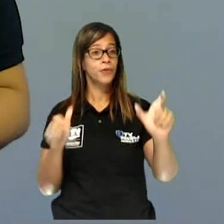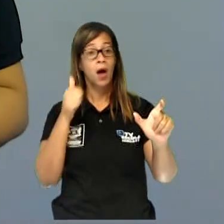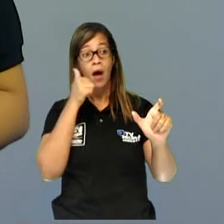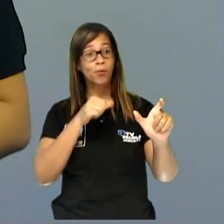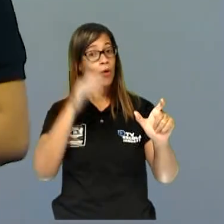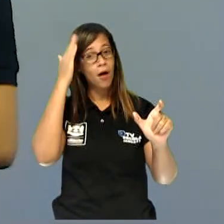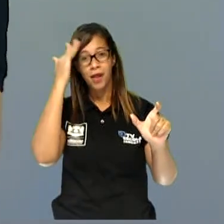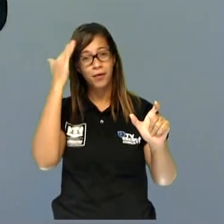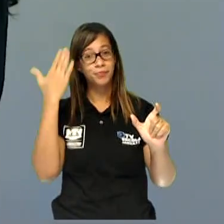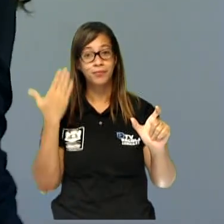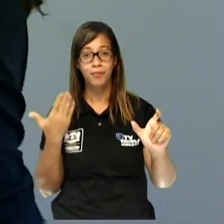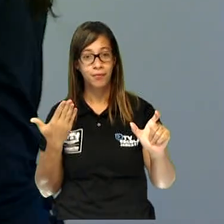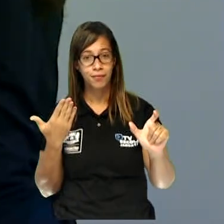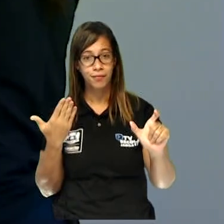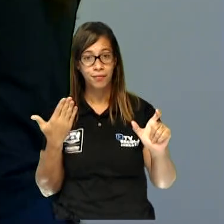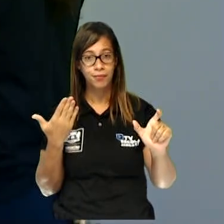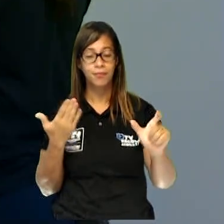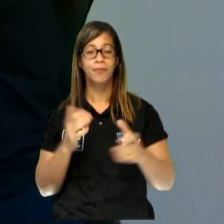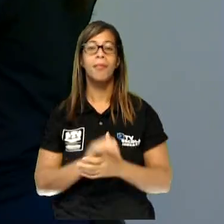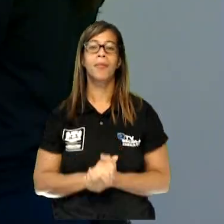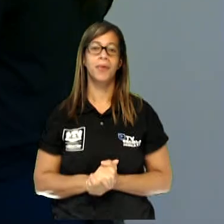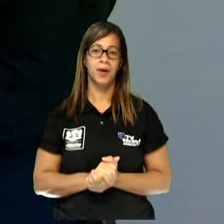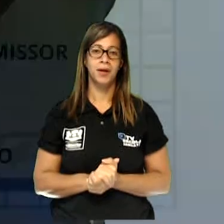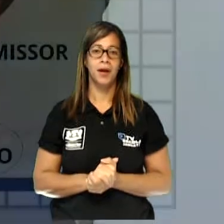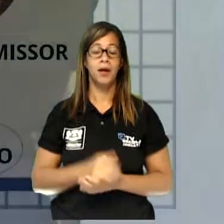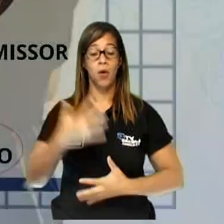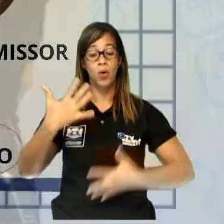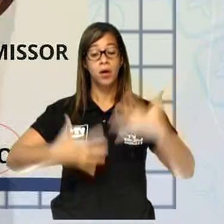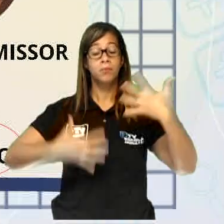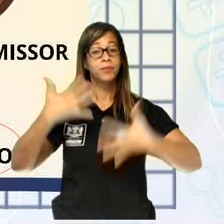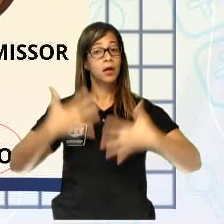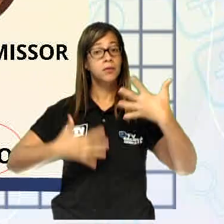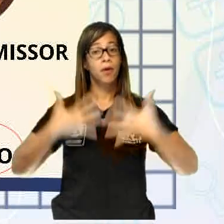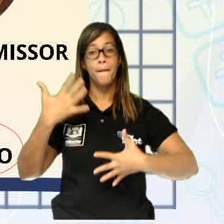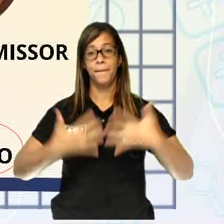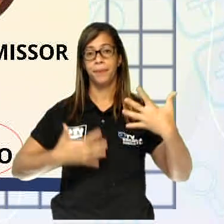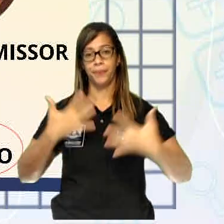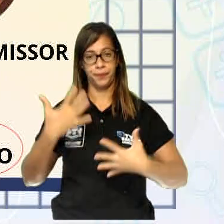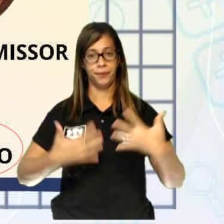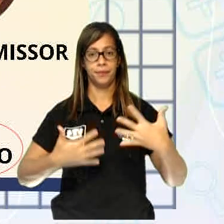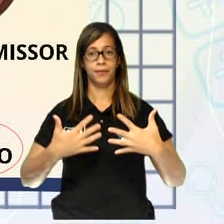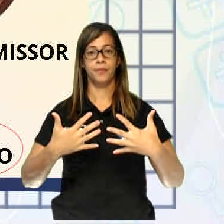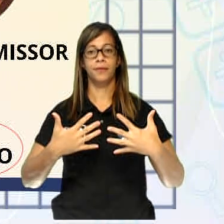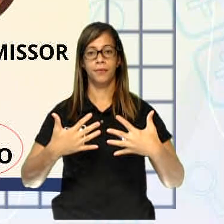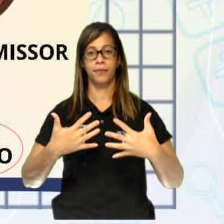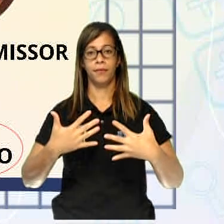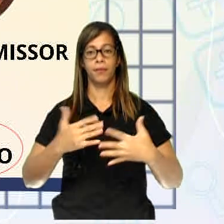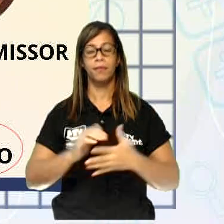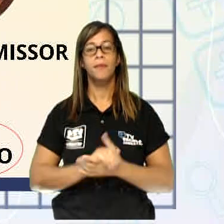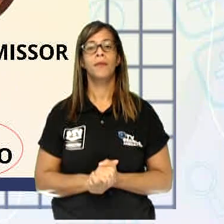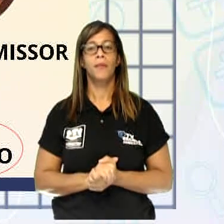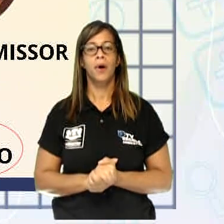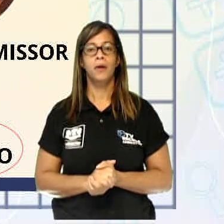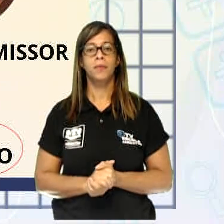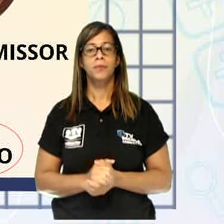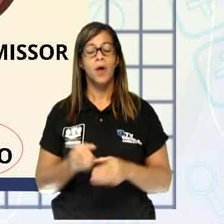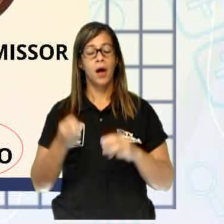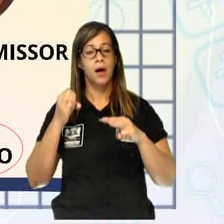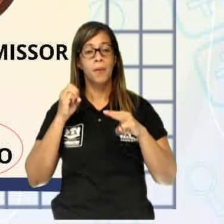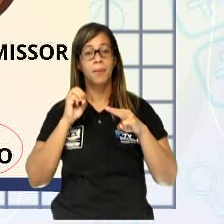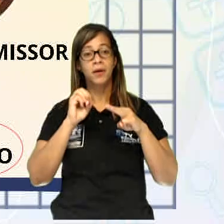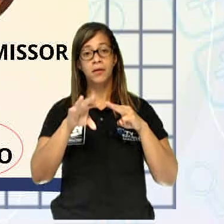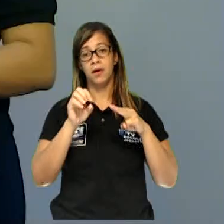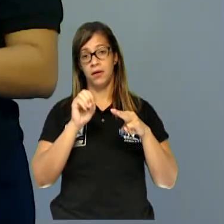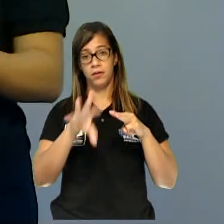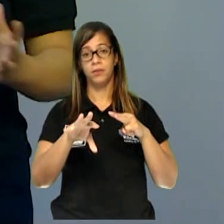existe aí o ruído. Aquilo que atrapalha a mensagem chegar ao meu receptor. É um problema.